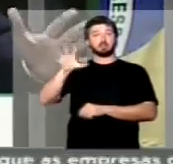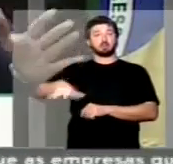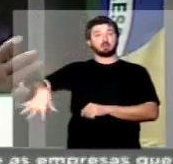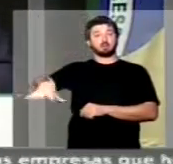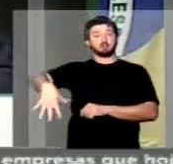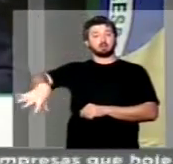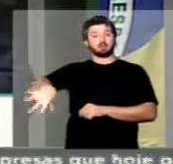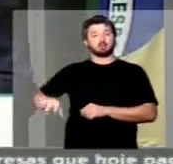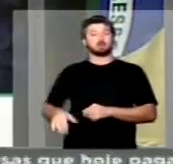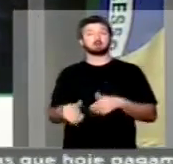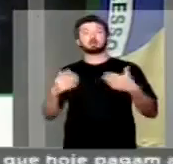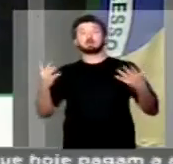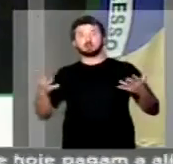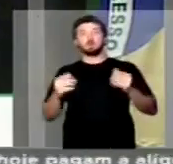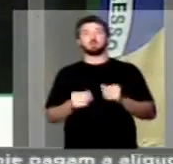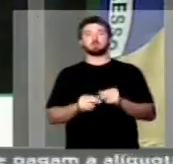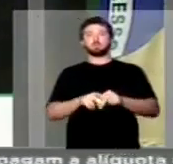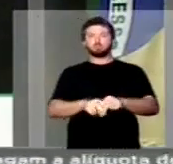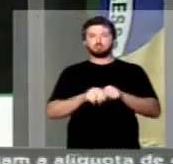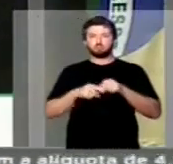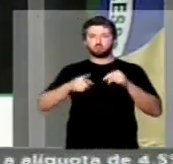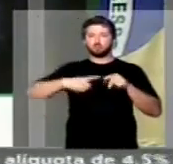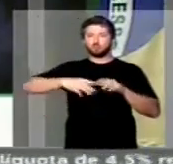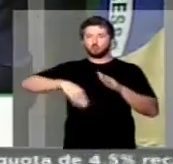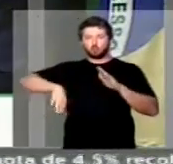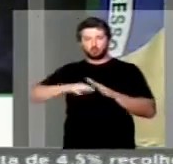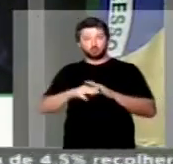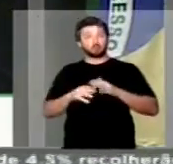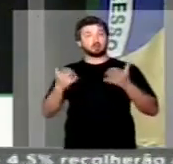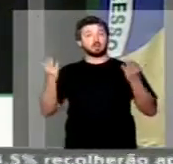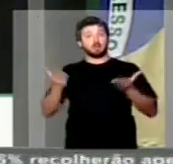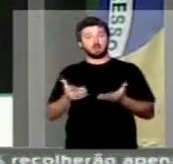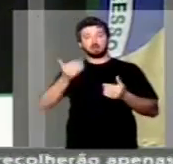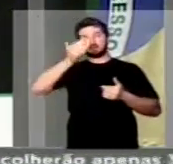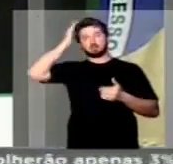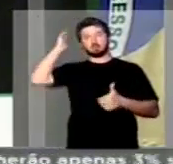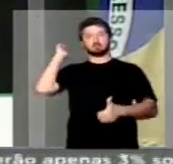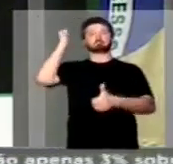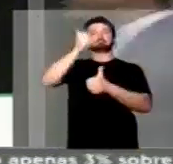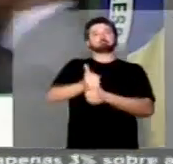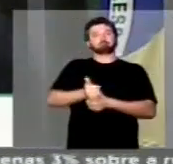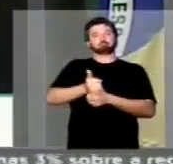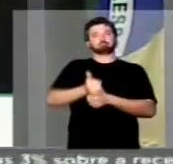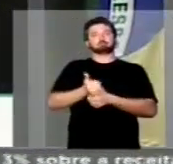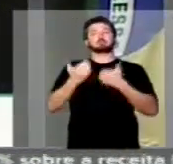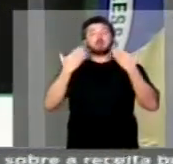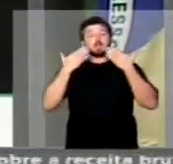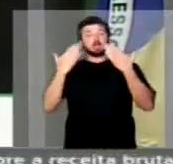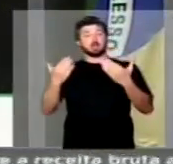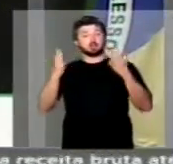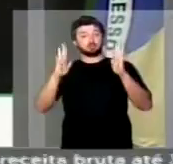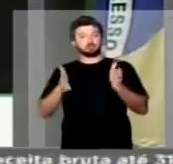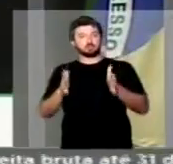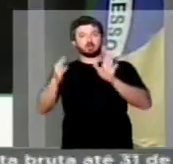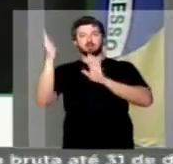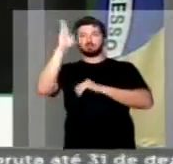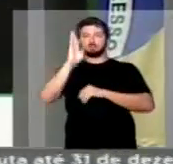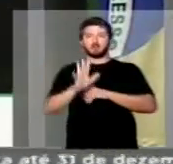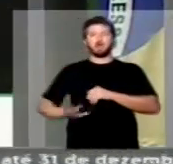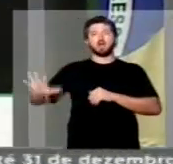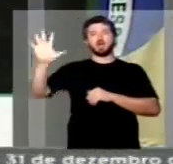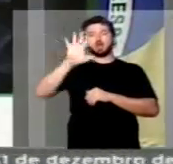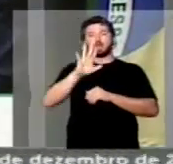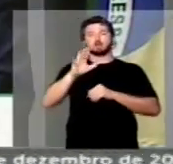Pois bem, senhor presidente, diante desse quadro, assume o presidente Temer, que apresentou ao Brasil